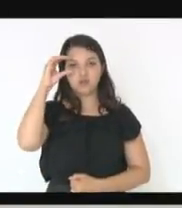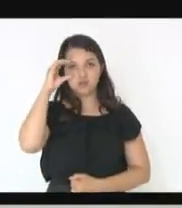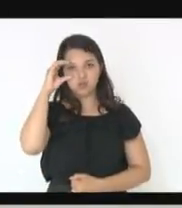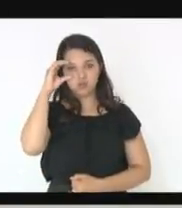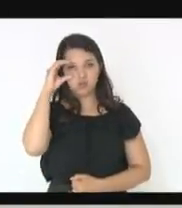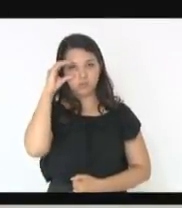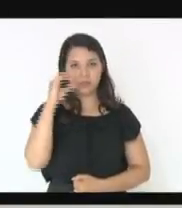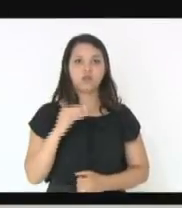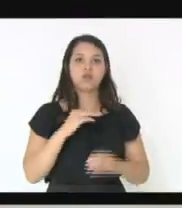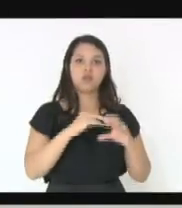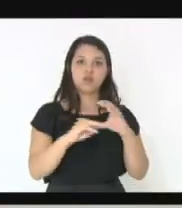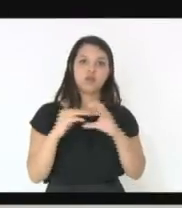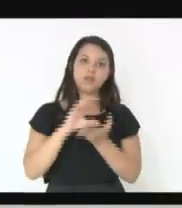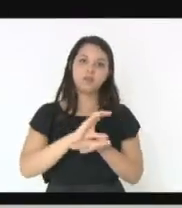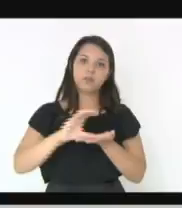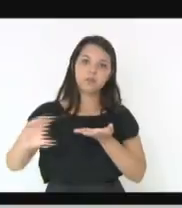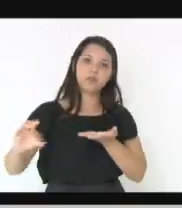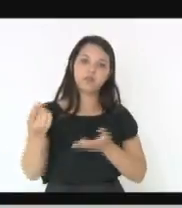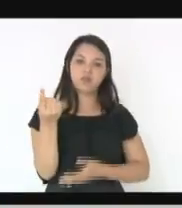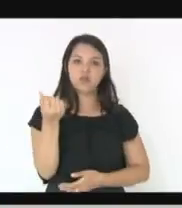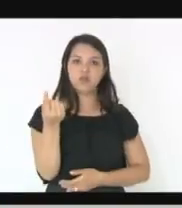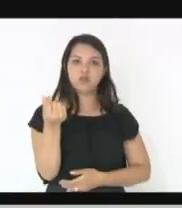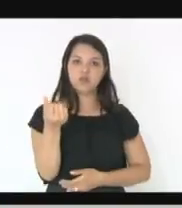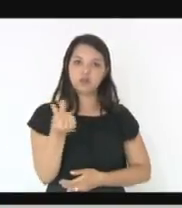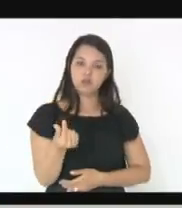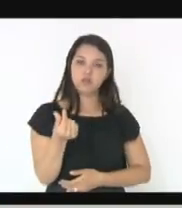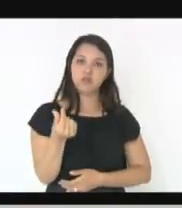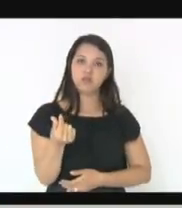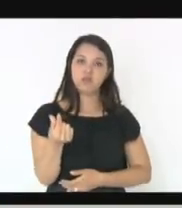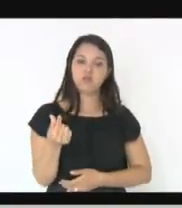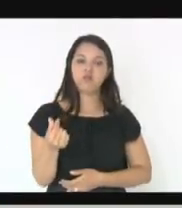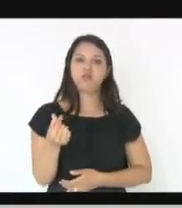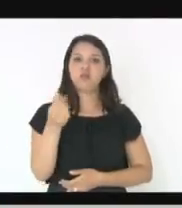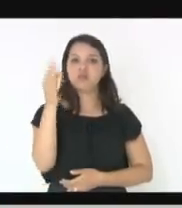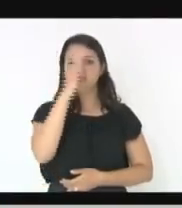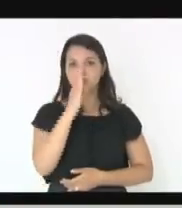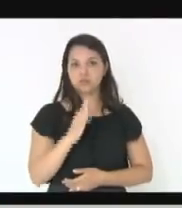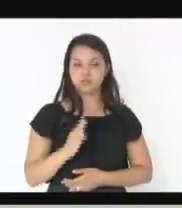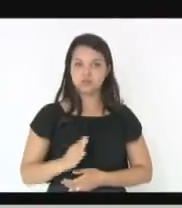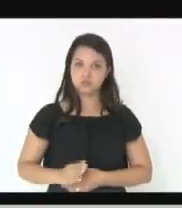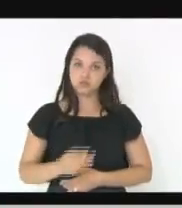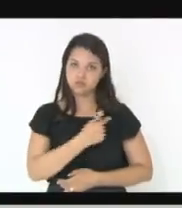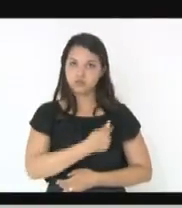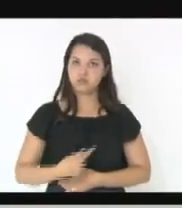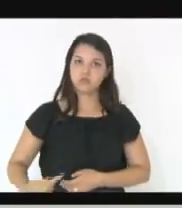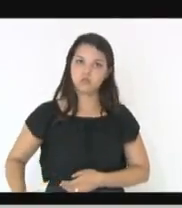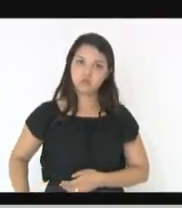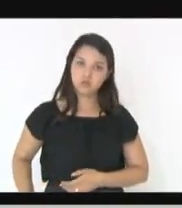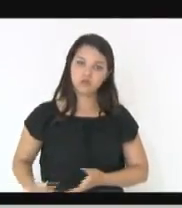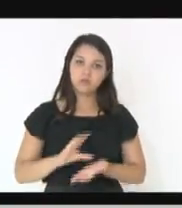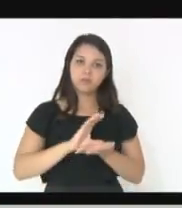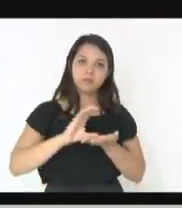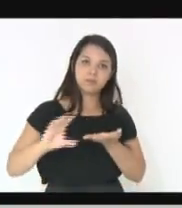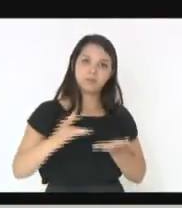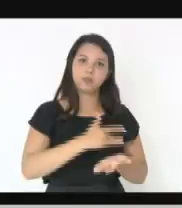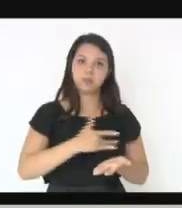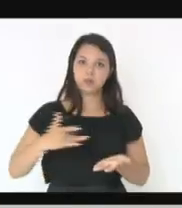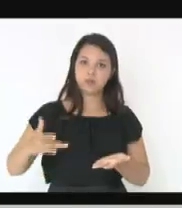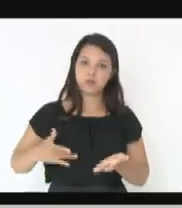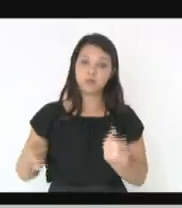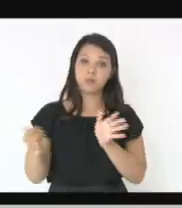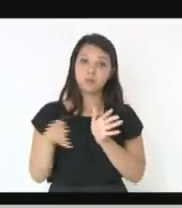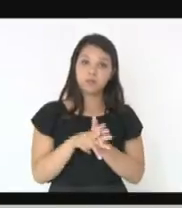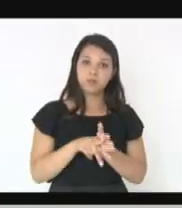financeiro de recursos da União vinculados à área da saúde destinados ao Estado de Santa Catarina